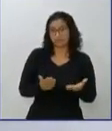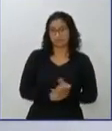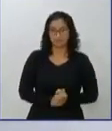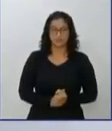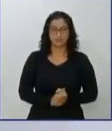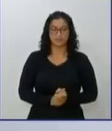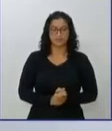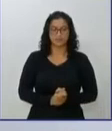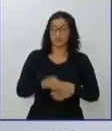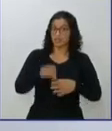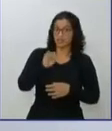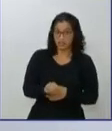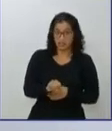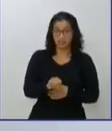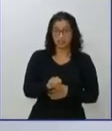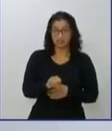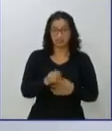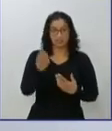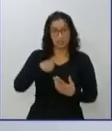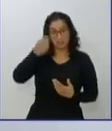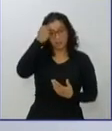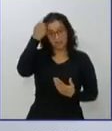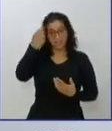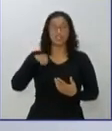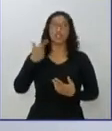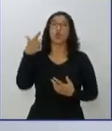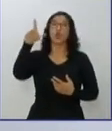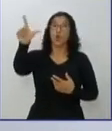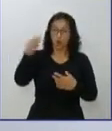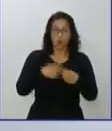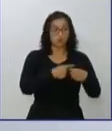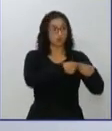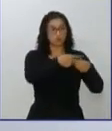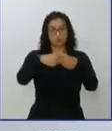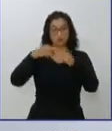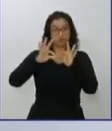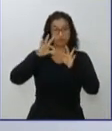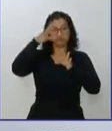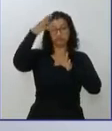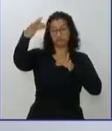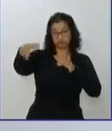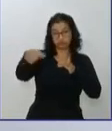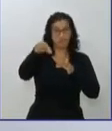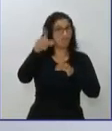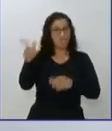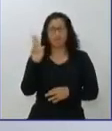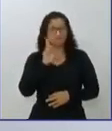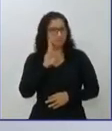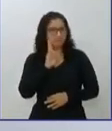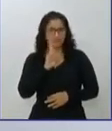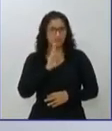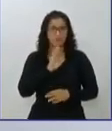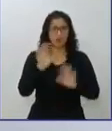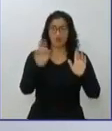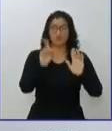escutando lá em Cacilândia, não é tão legal, porque é uma coisa tradicional, está nas raízes familiares das pessoas. Não se trata de ser